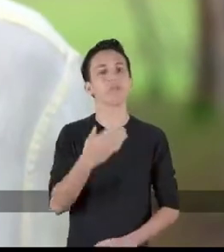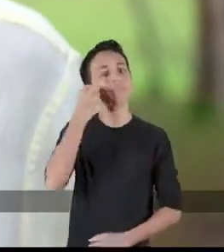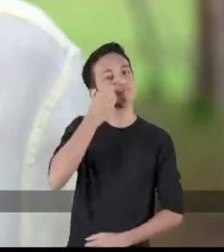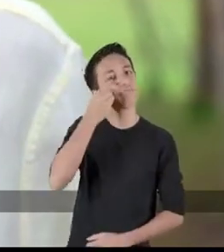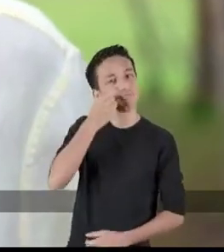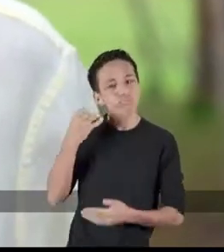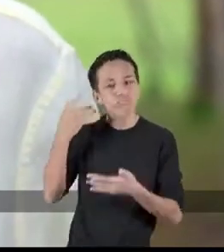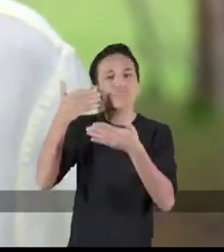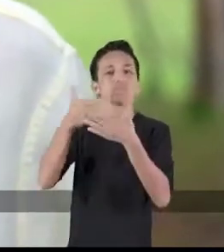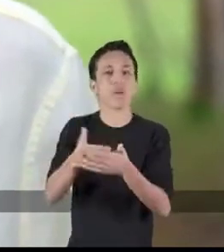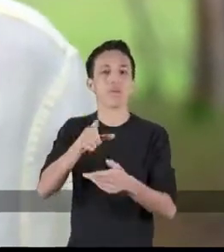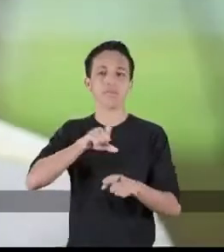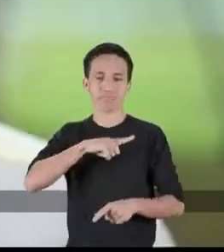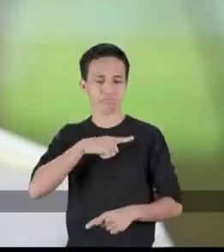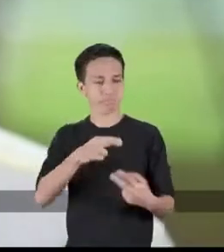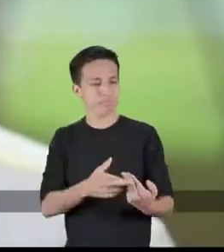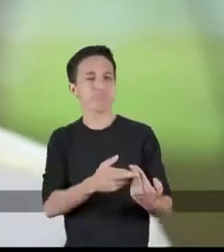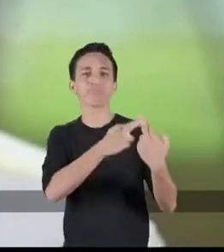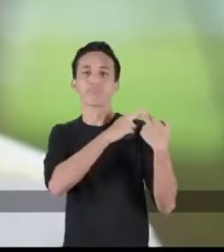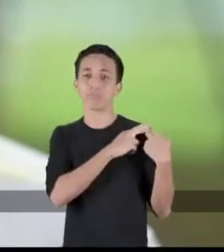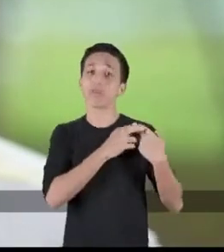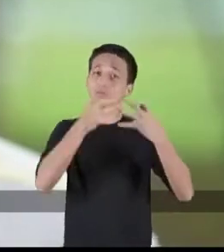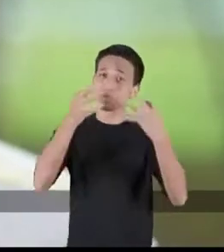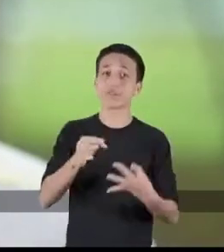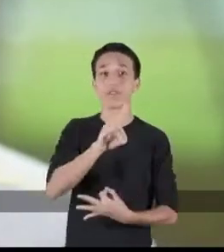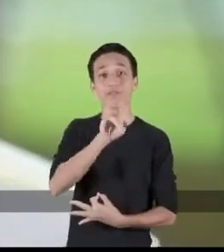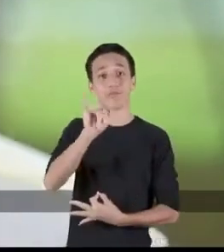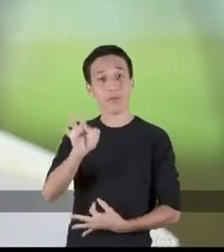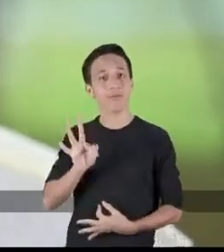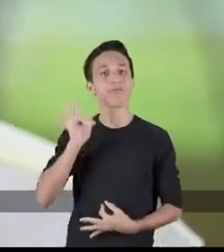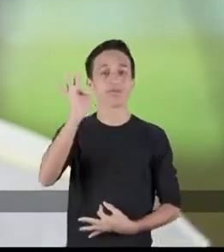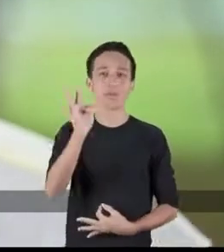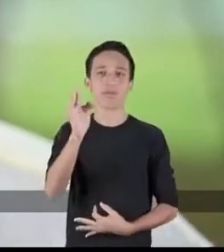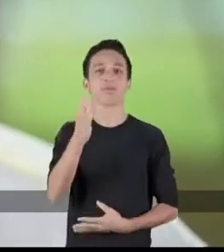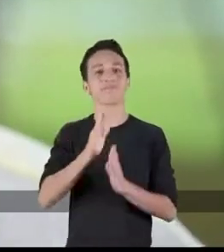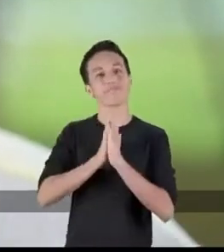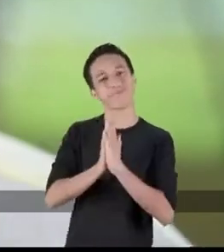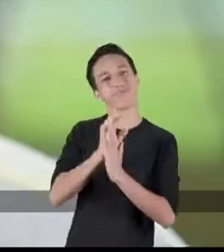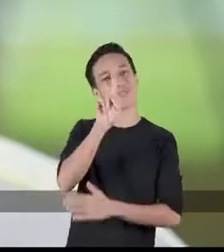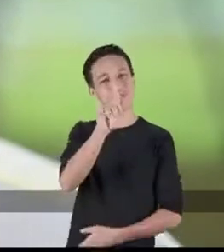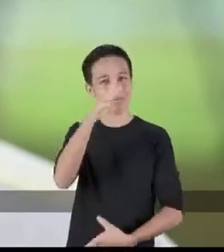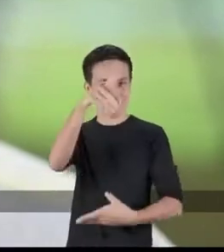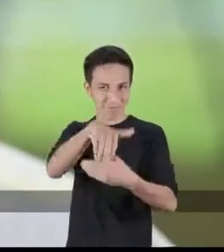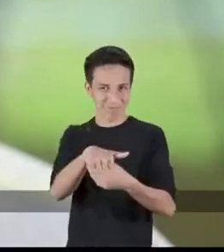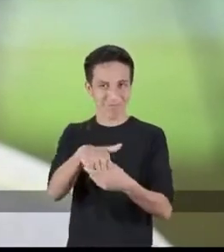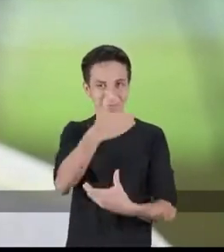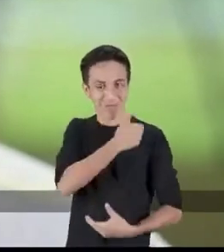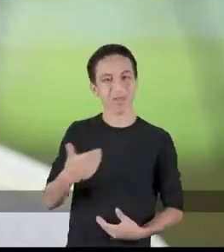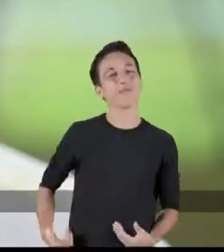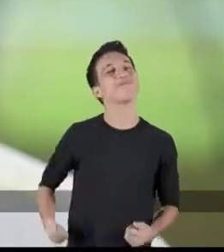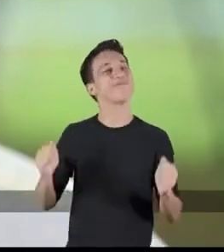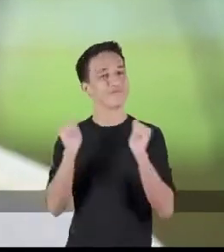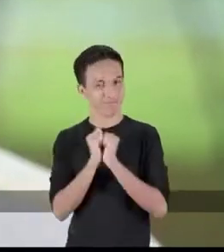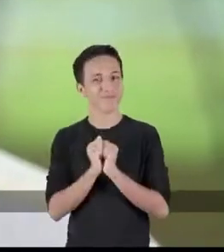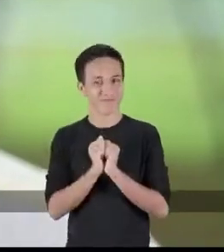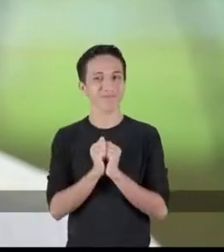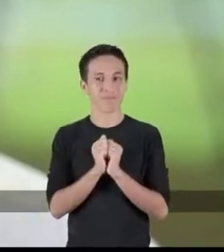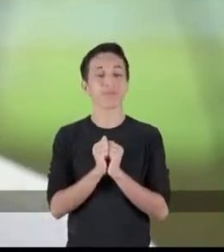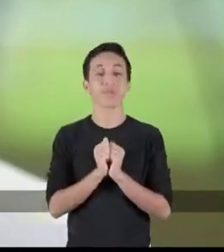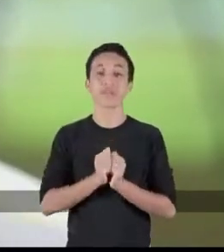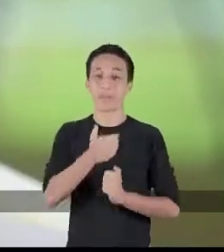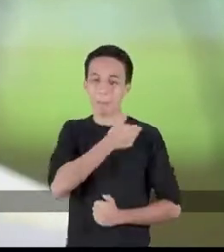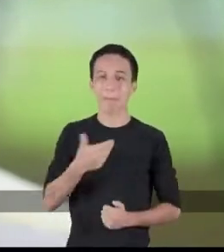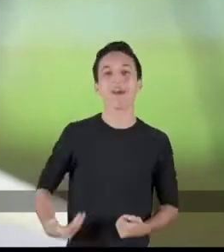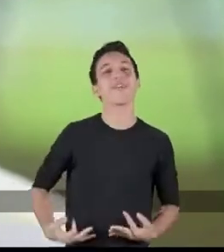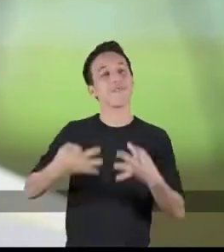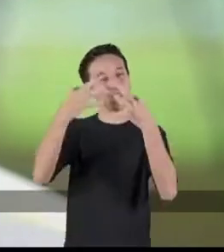experiência e compromisso. Com a certeza de dias melhores, peço seu voto para governarmos juntos. Para